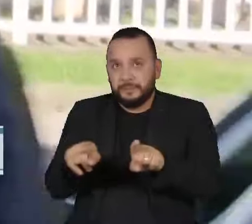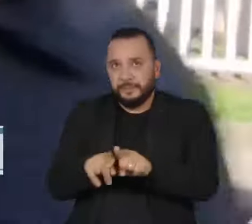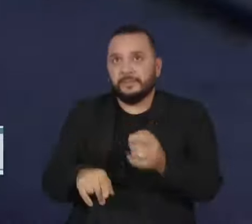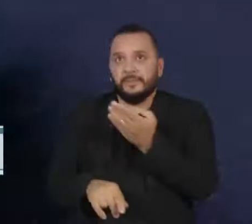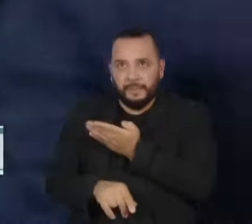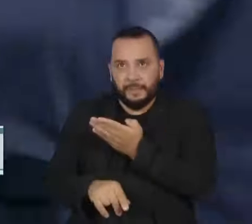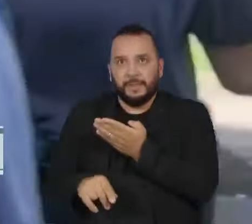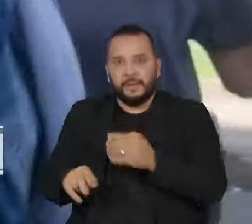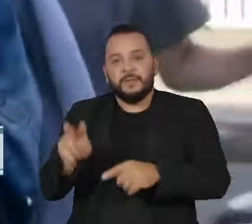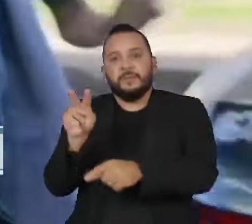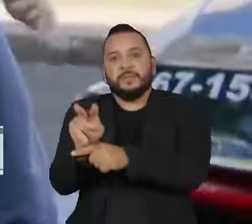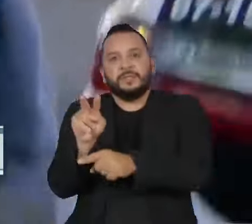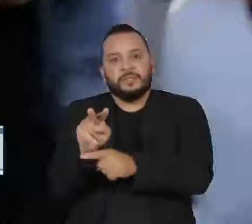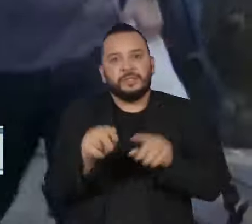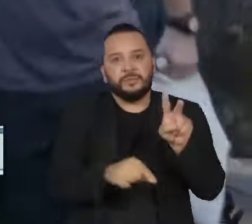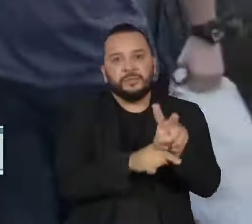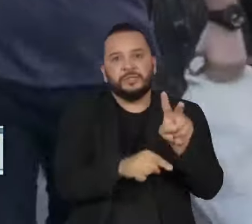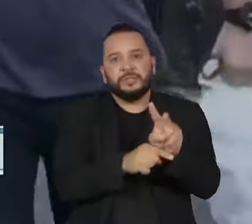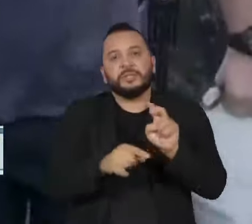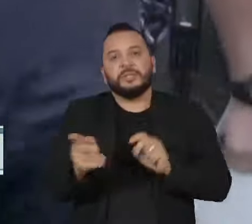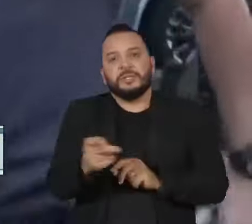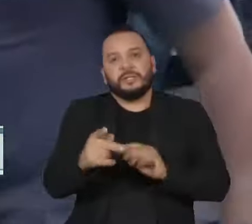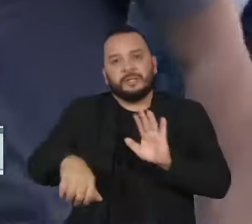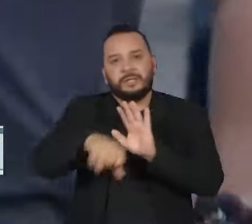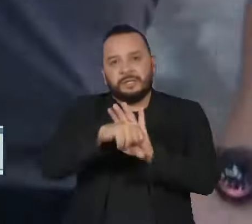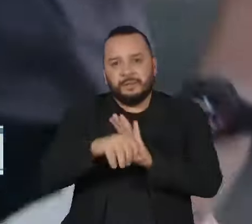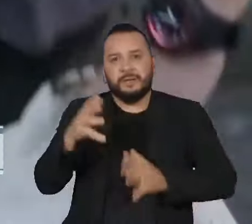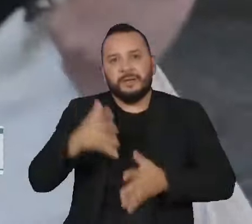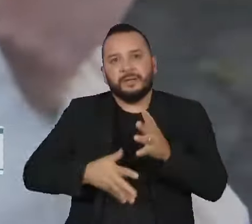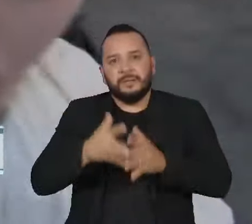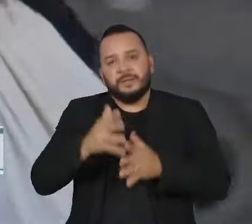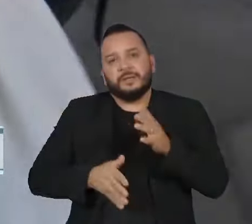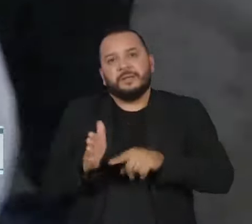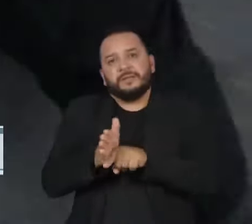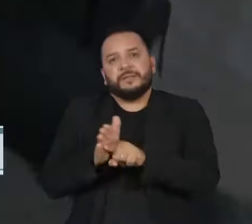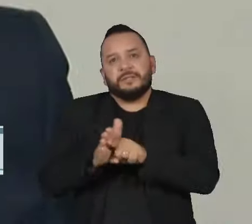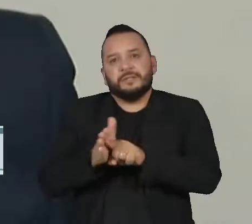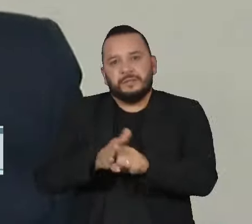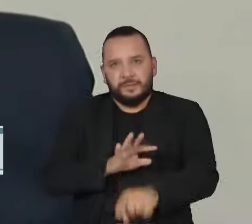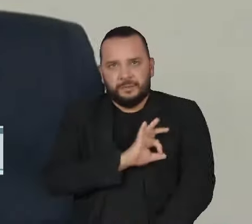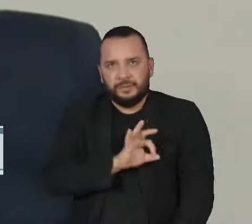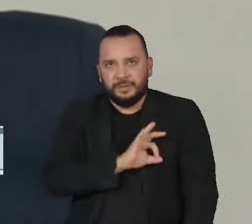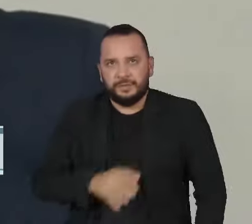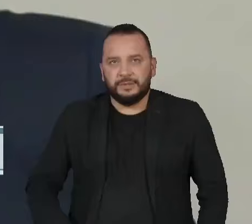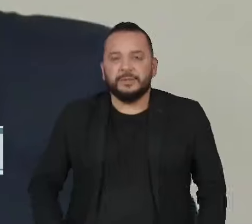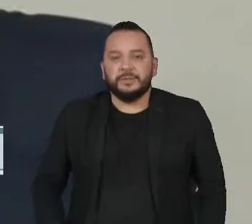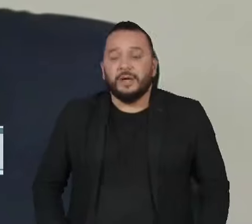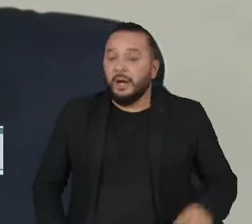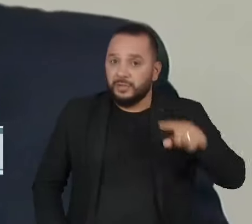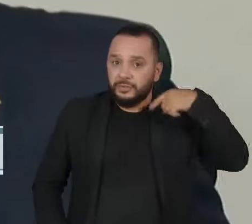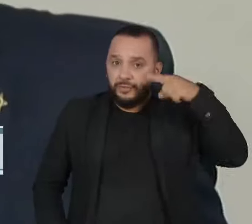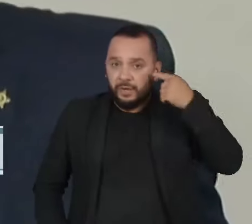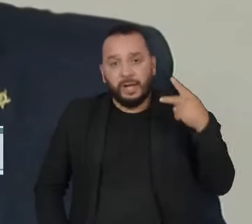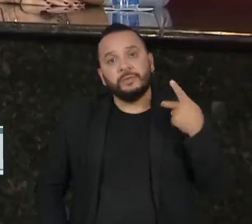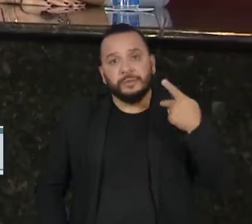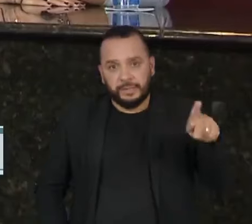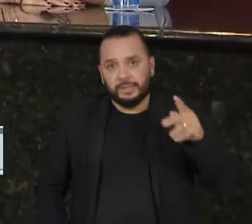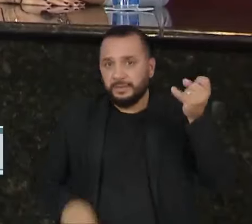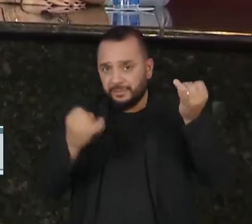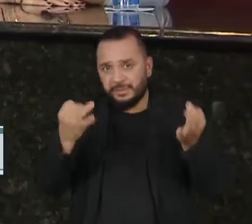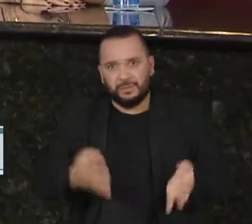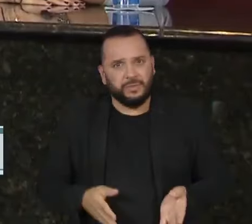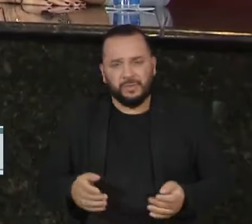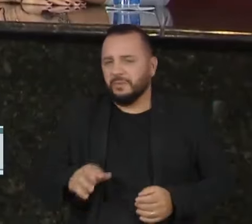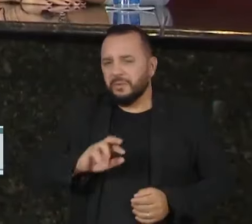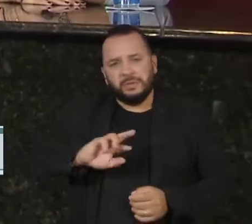atuado para proteger os criminosos, obstruindo as investigações da polícia. A defesa de Rivaldo Barbosa alega